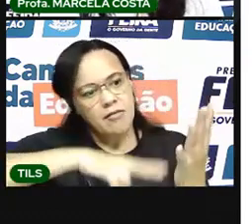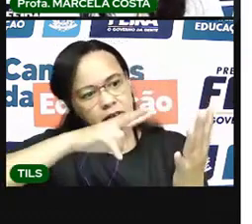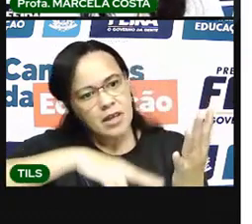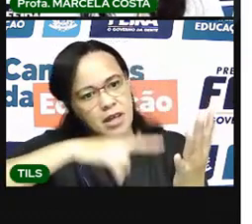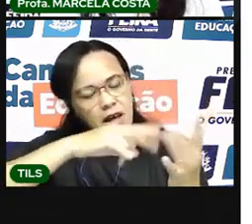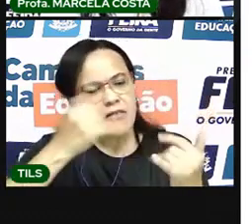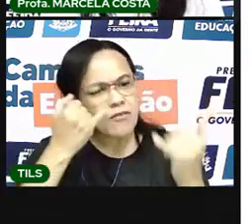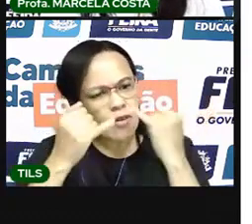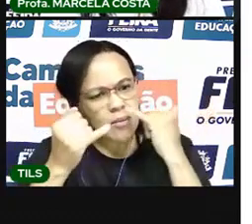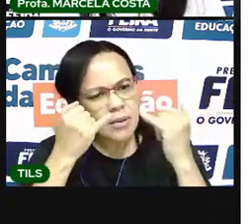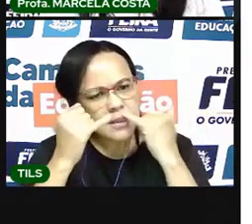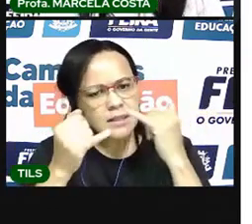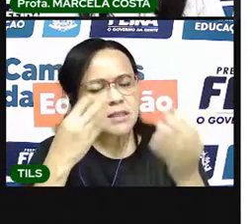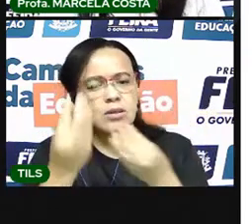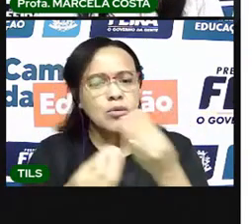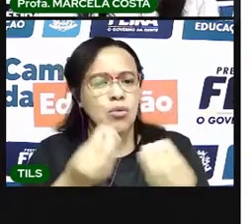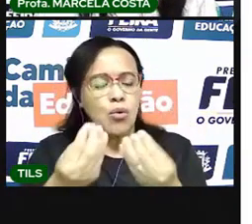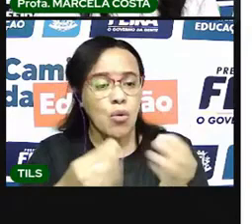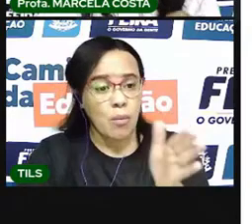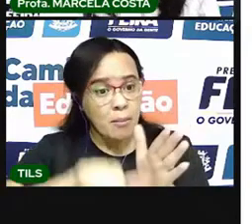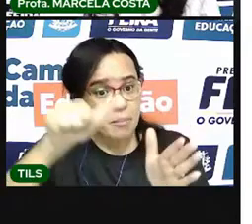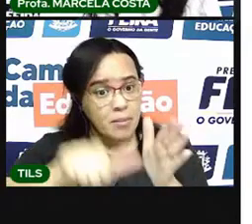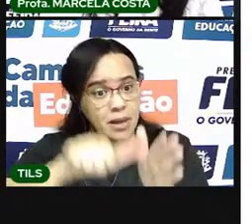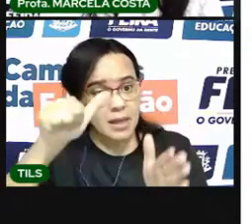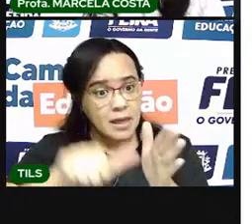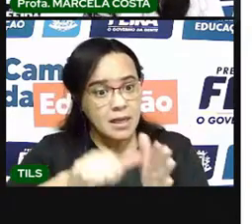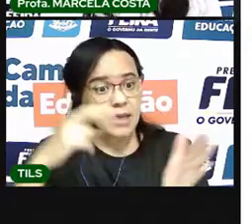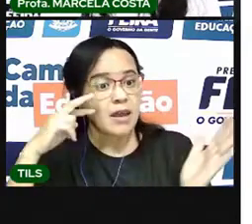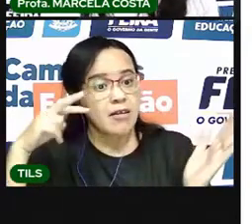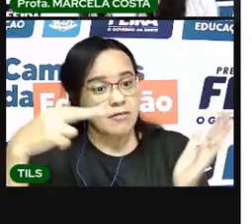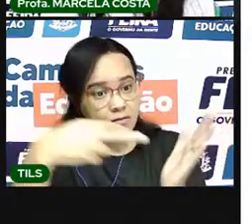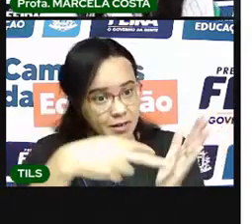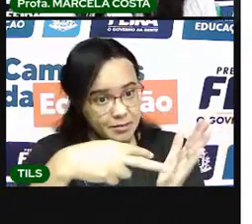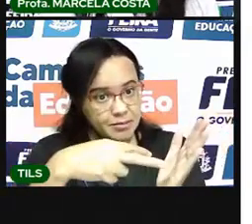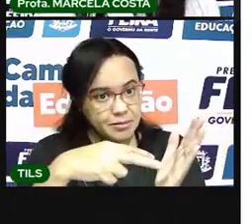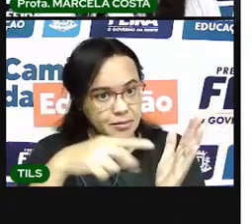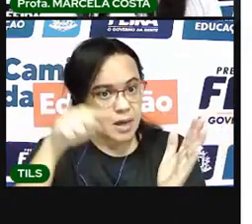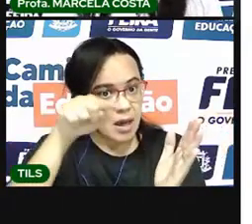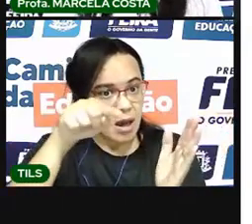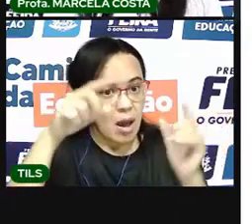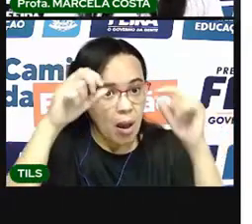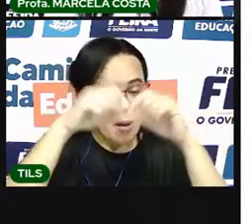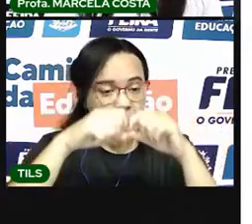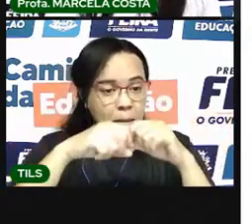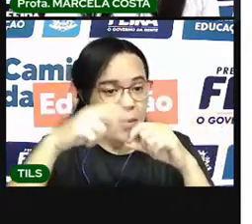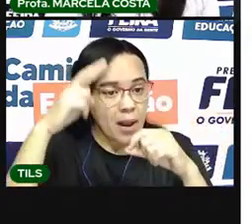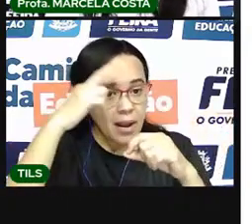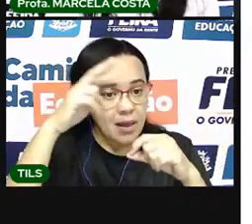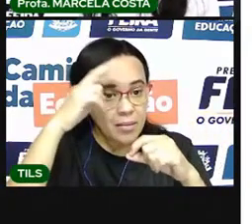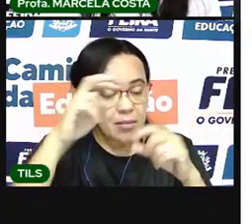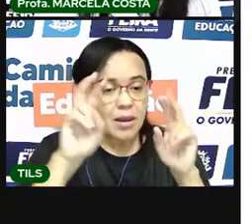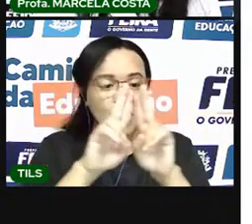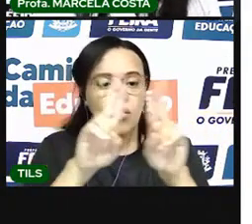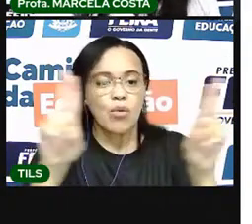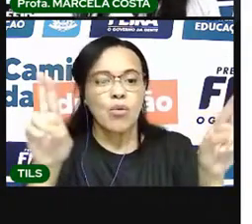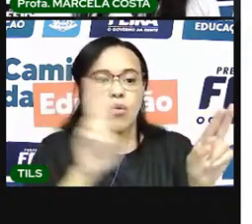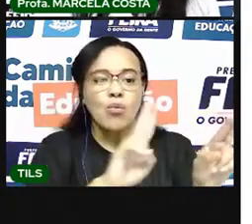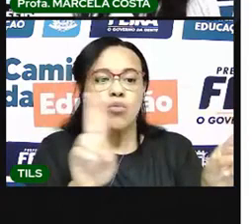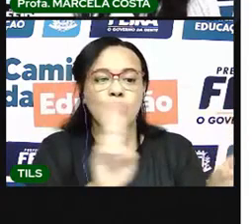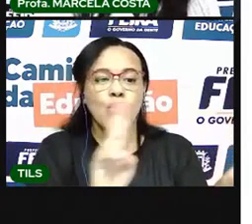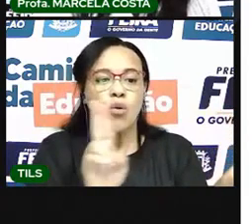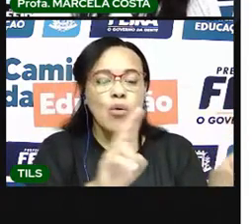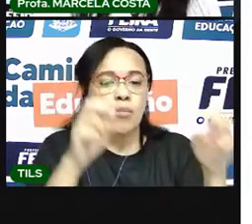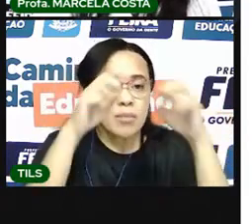buscar. A primeira coisa que vem lá em cima, destacada, o título. Está aqui,